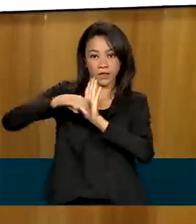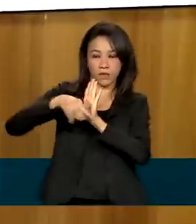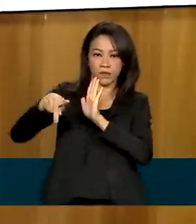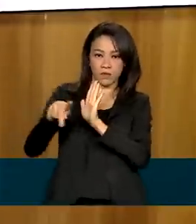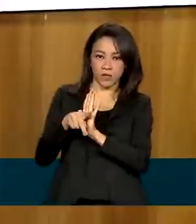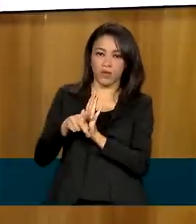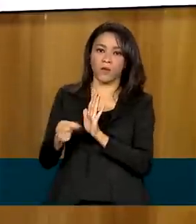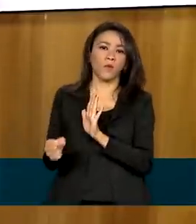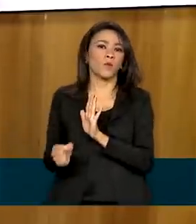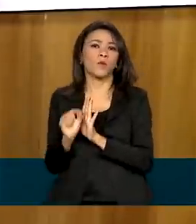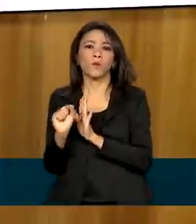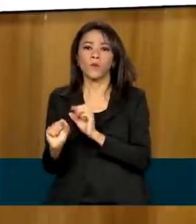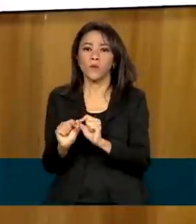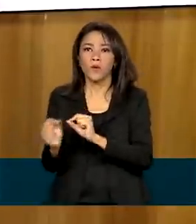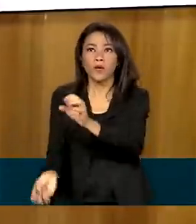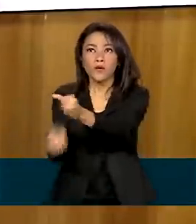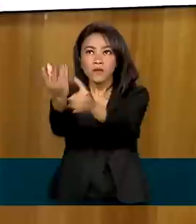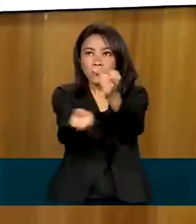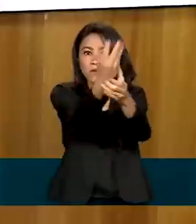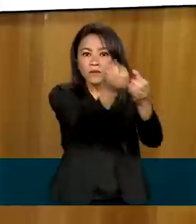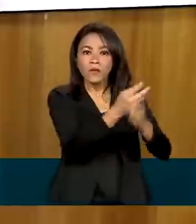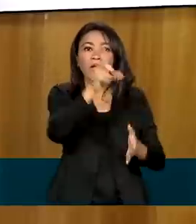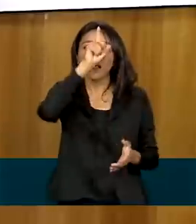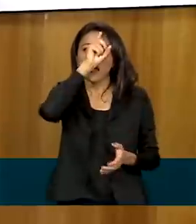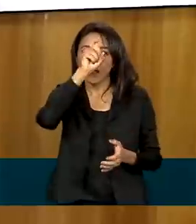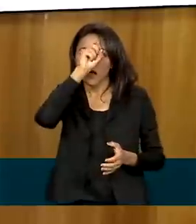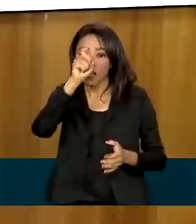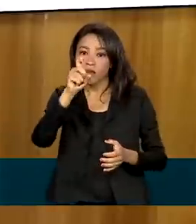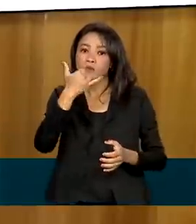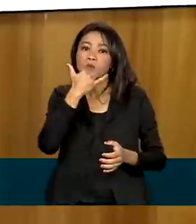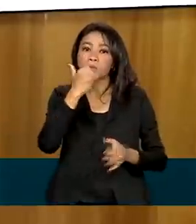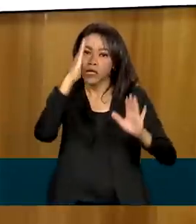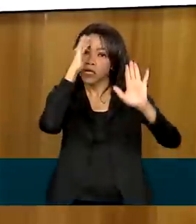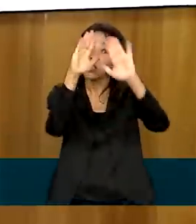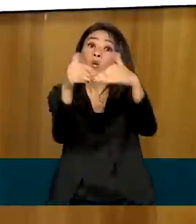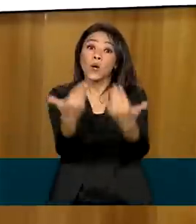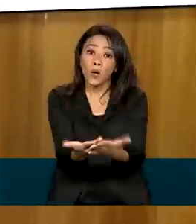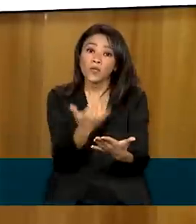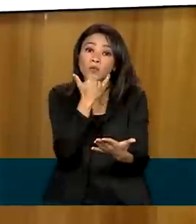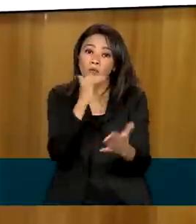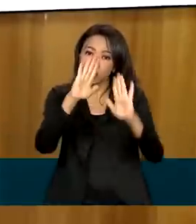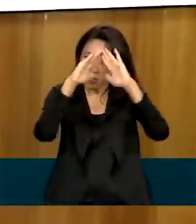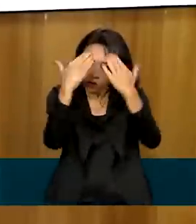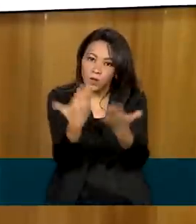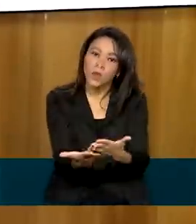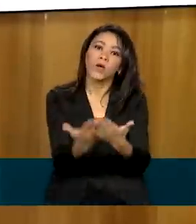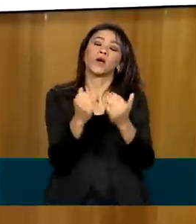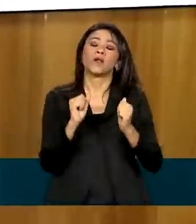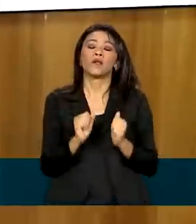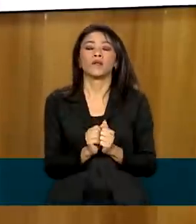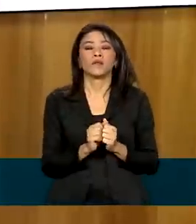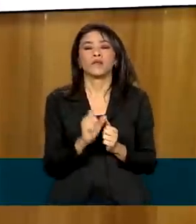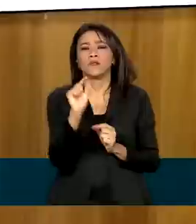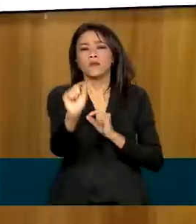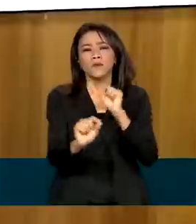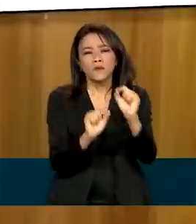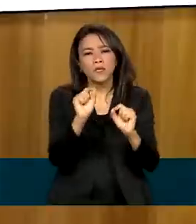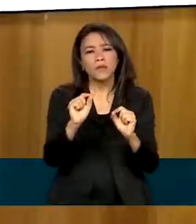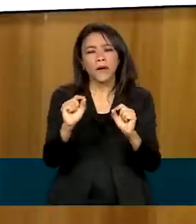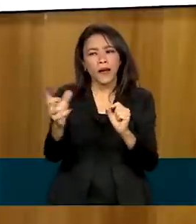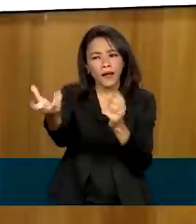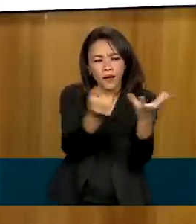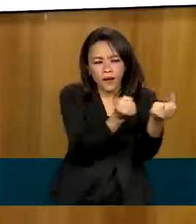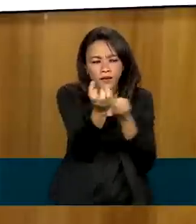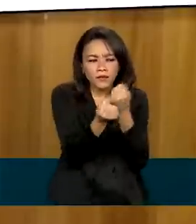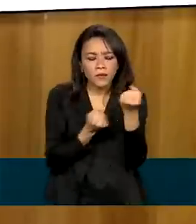implementar nas próprias escolas essas estruturas para poder recepcionar essas denúncias. O